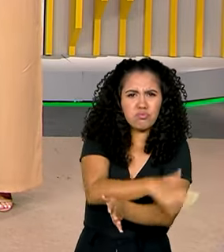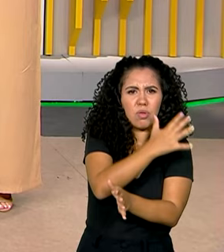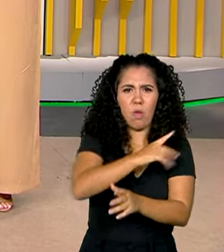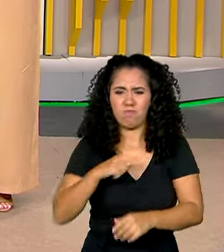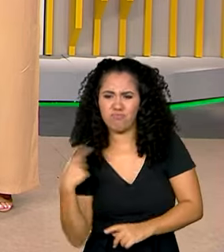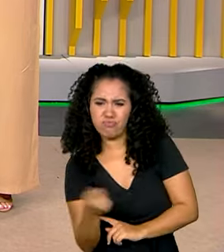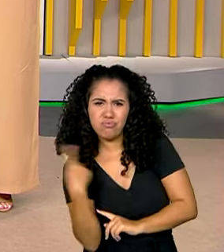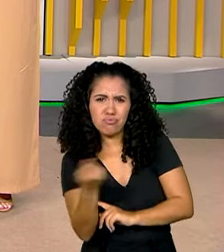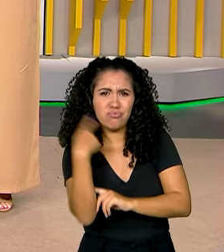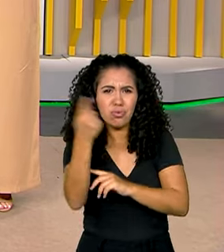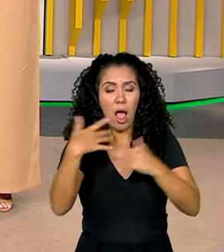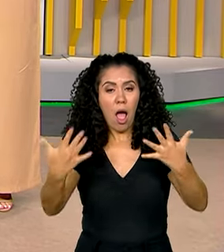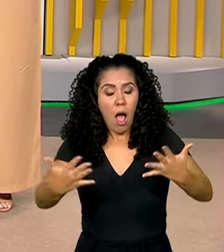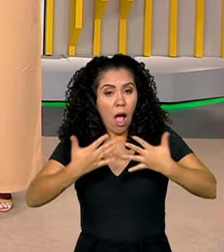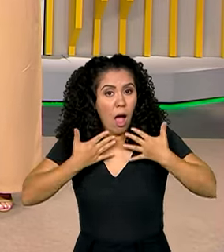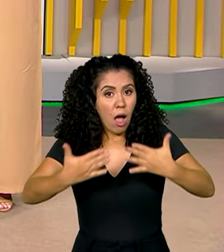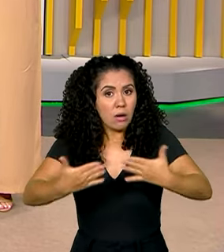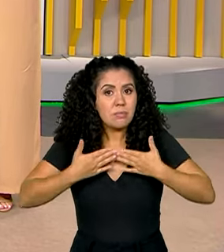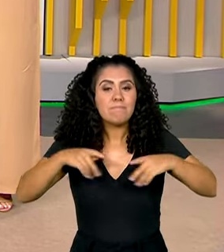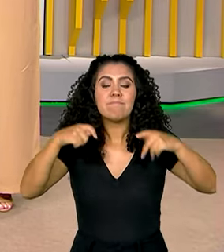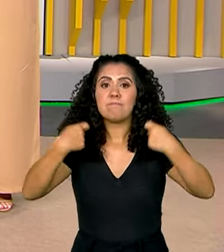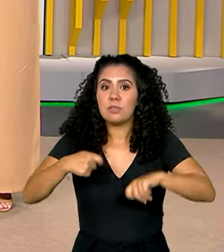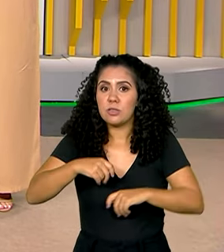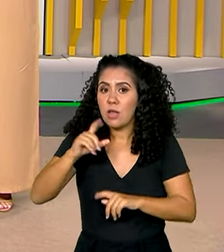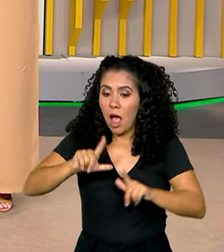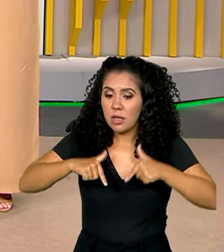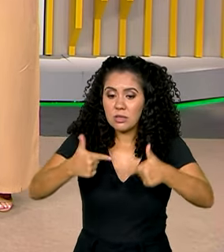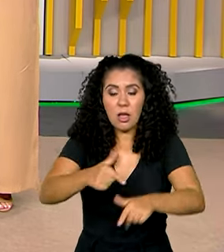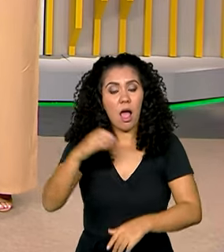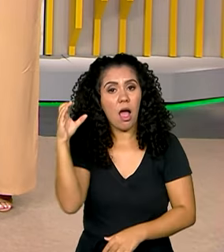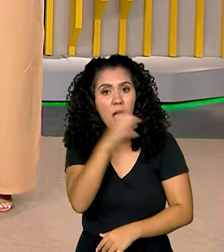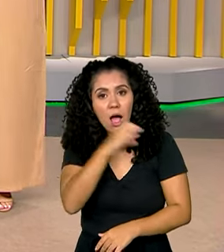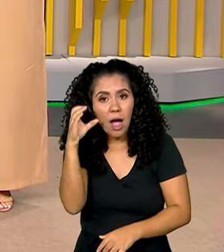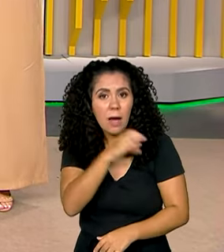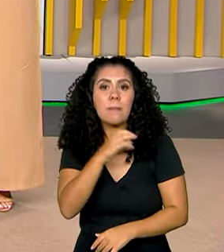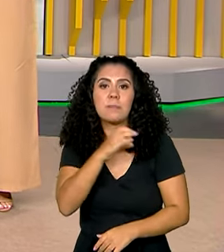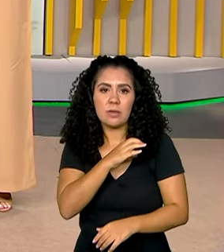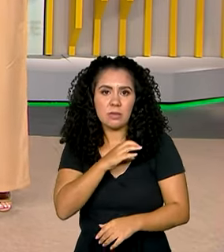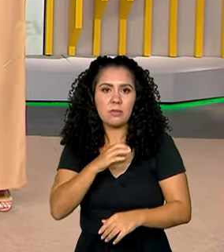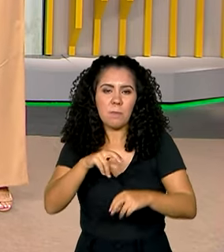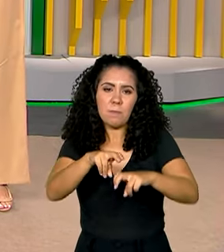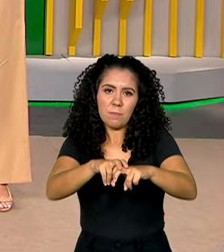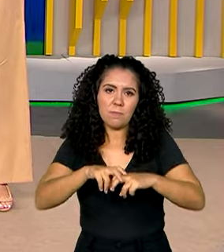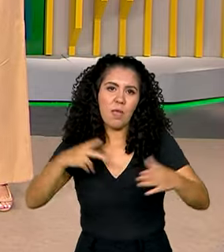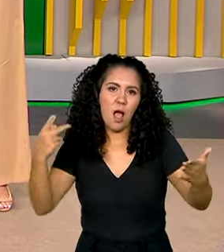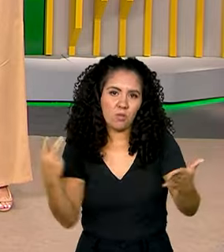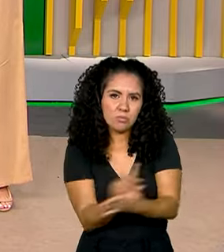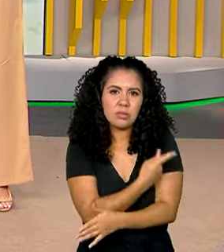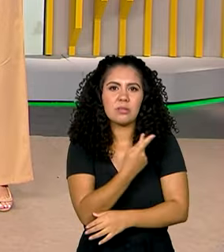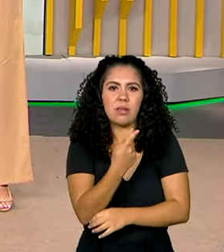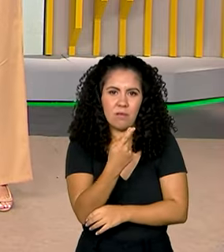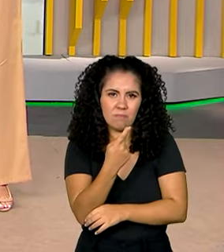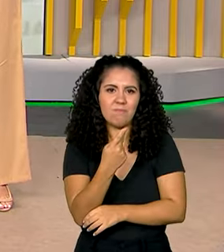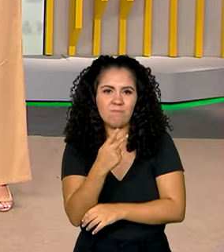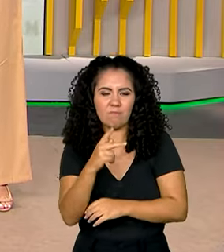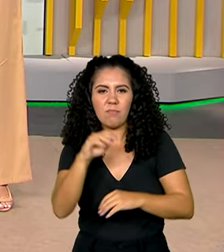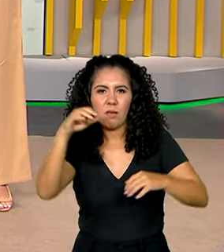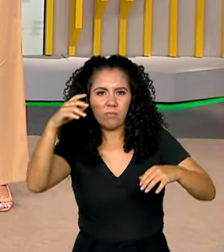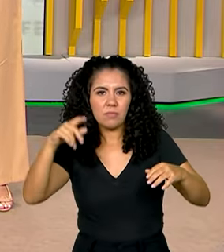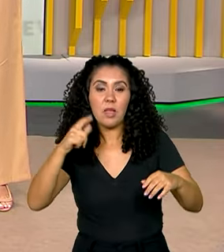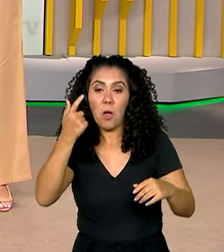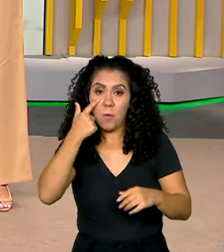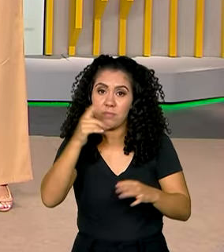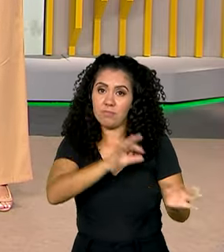Foi preciso agir rápido para reconstruir histórias e sonhos destruídos pela força da natureza. Confira em mais uma